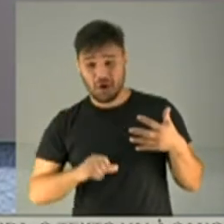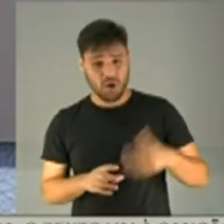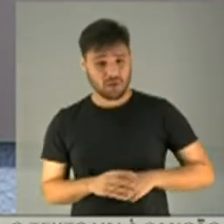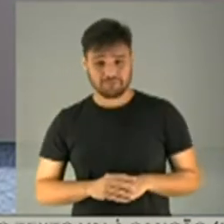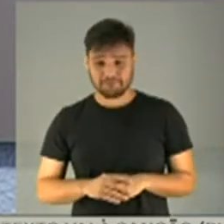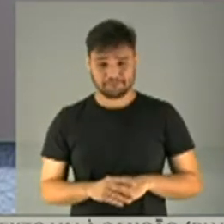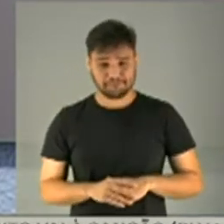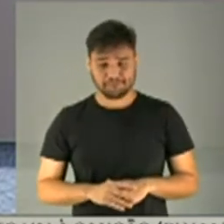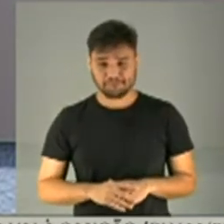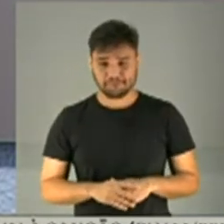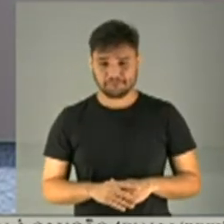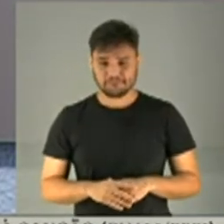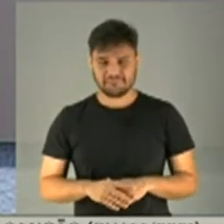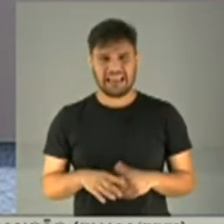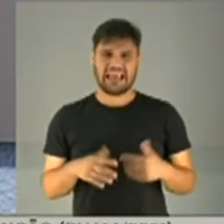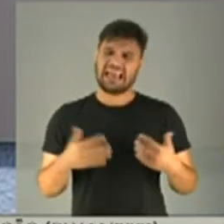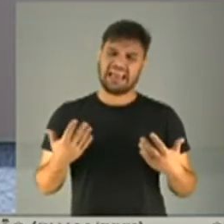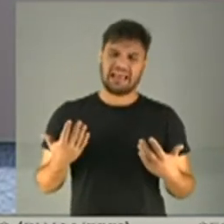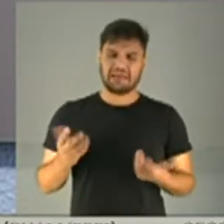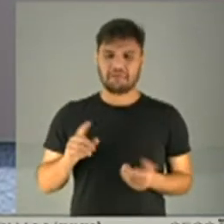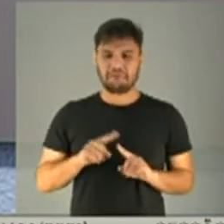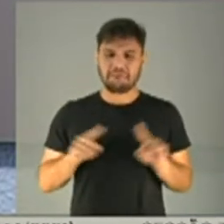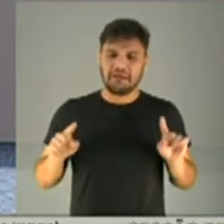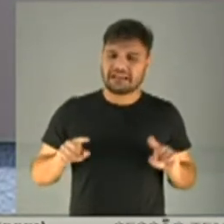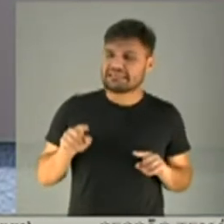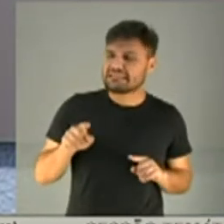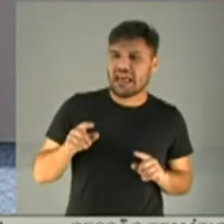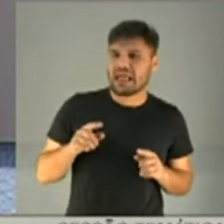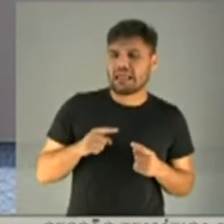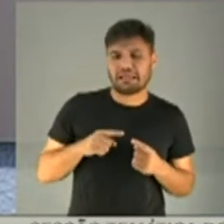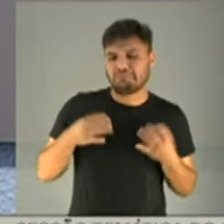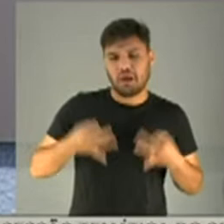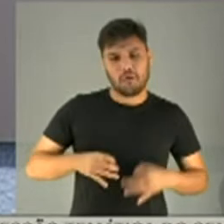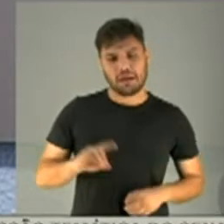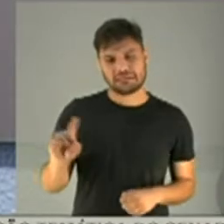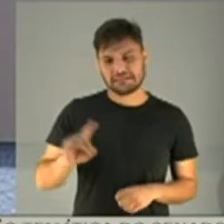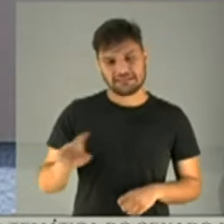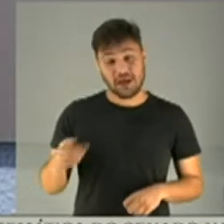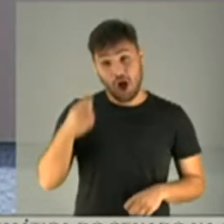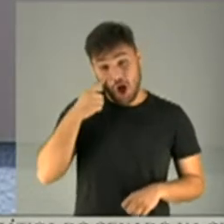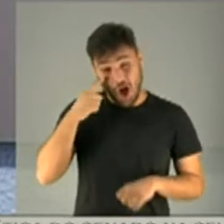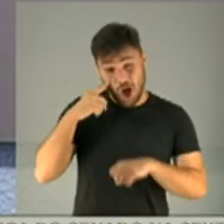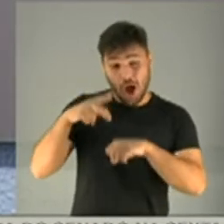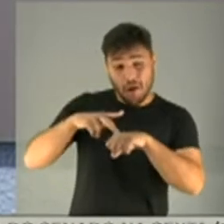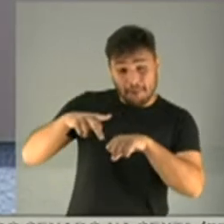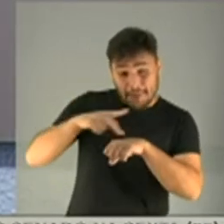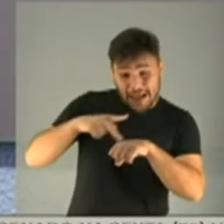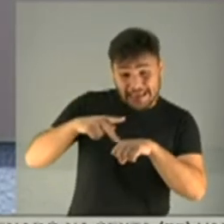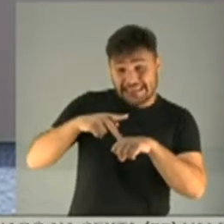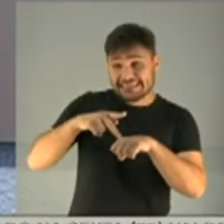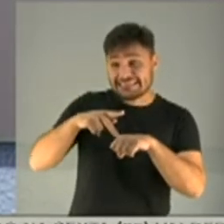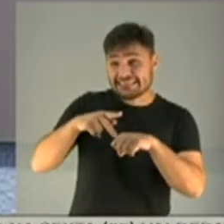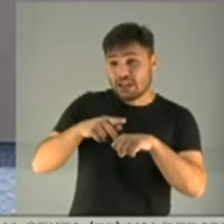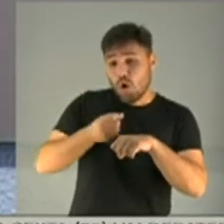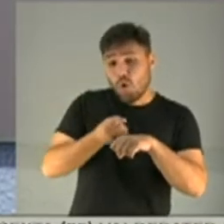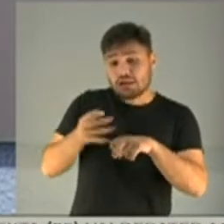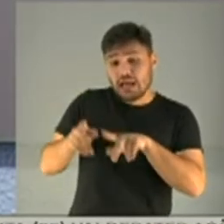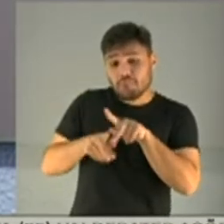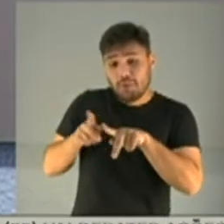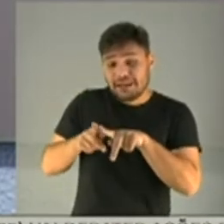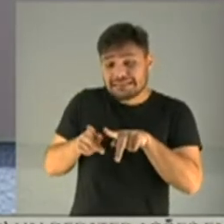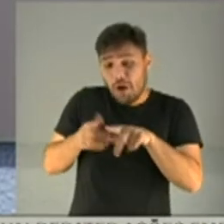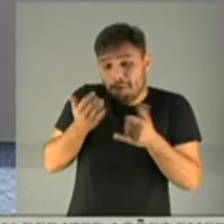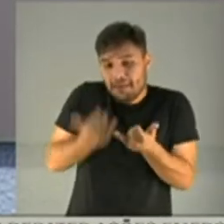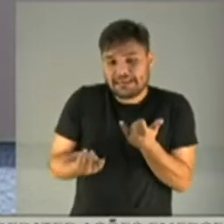Terra. Ah, professor, mas isso também não é justo. Vamos comparar com países mais ou menos do mesmo bloco do Brasil.